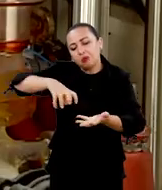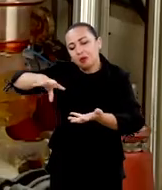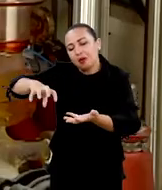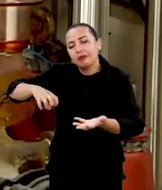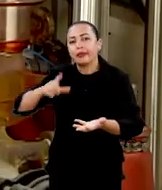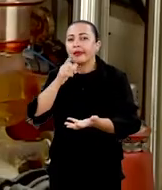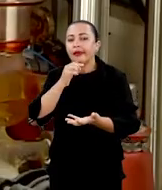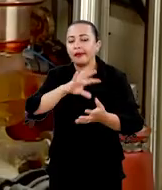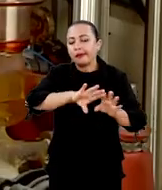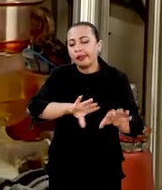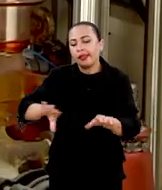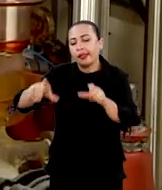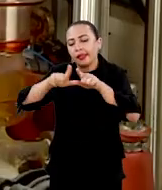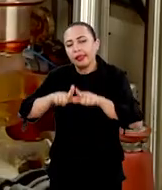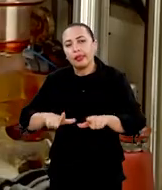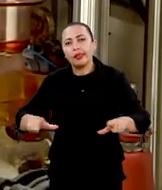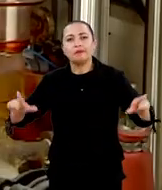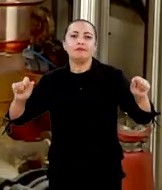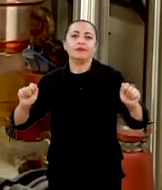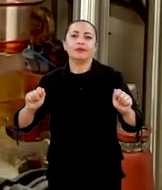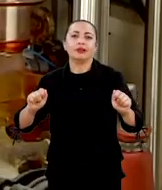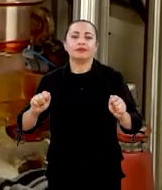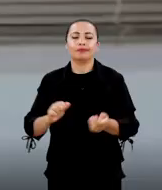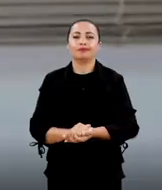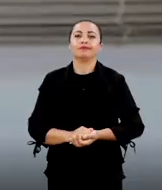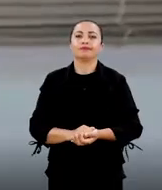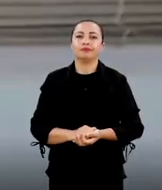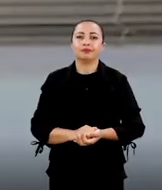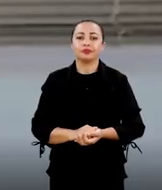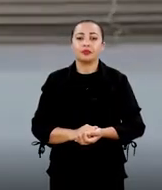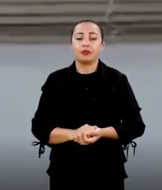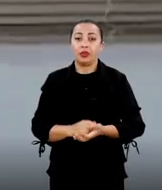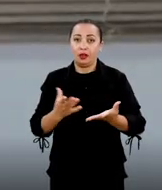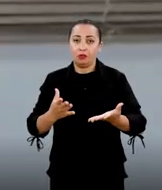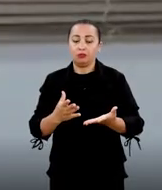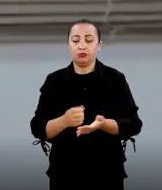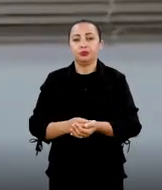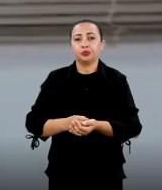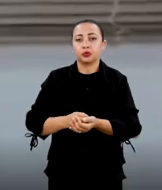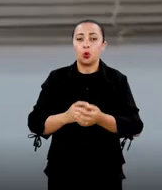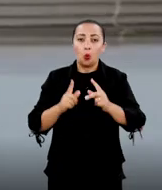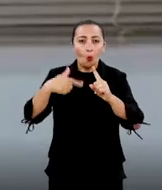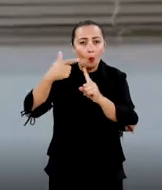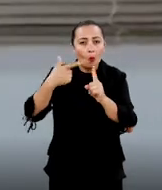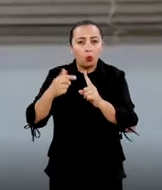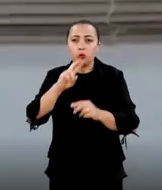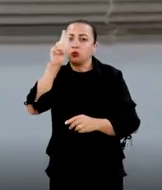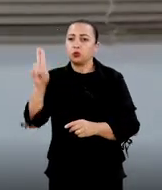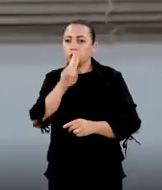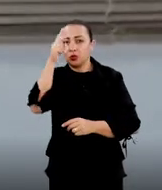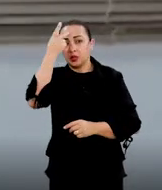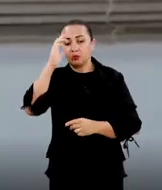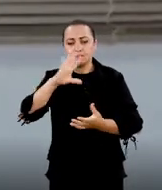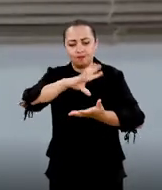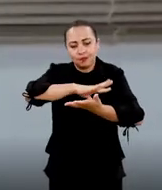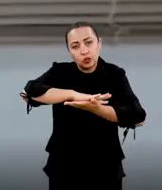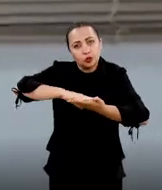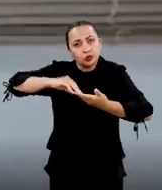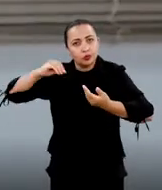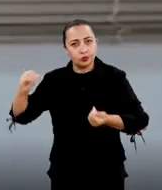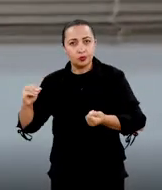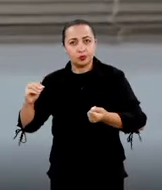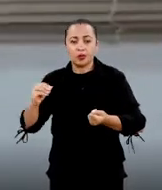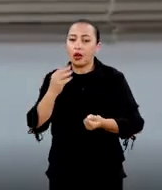flocos da água e a água ficava com uma pureza bem desejada. O tensoativo, ele foi utilizado para a remoção